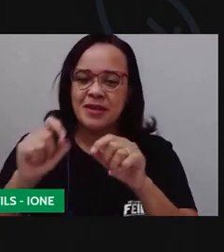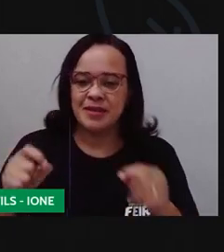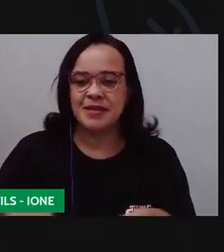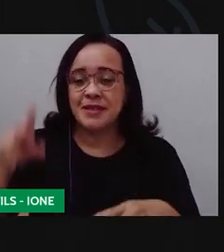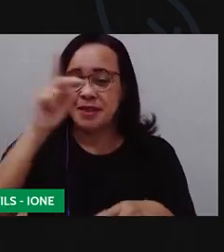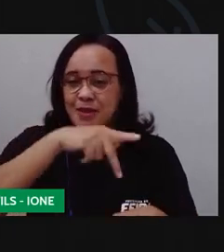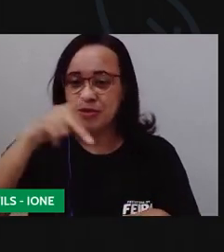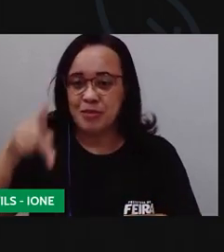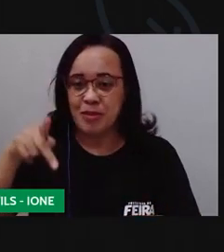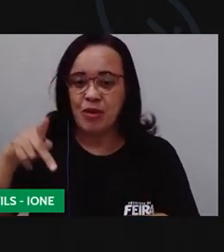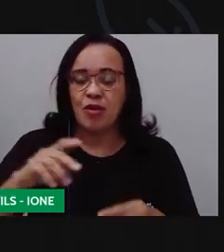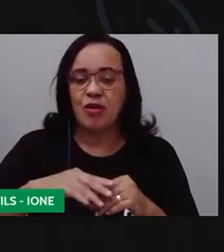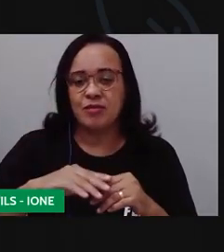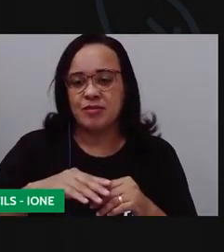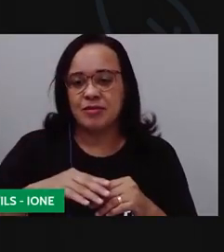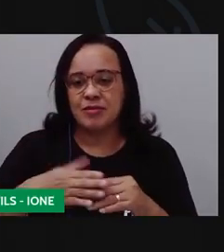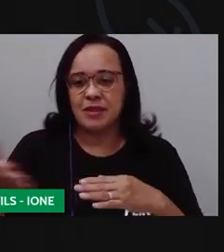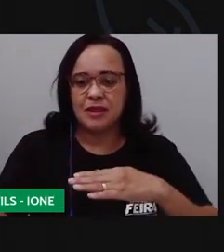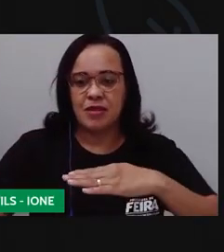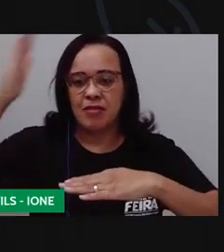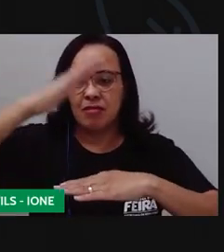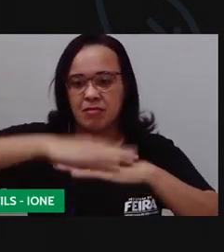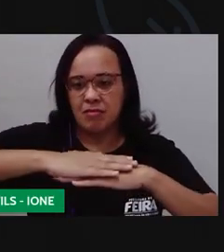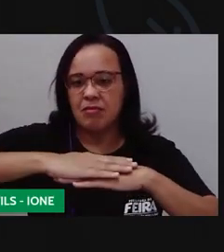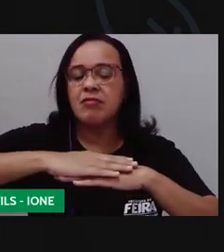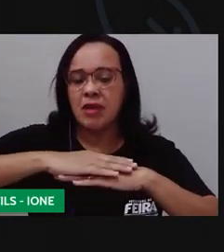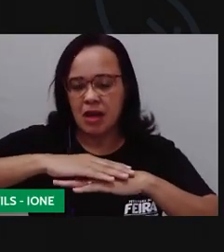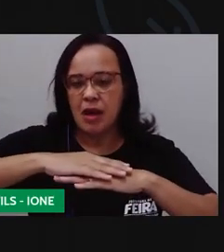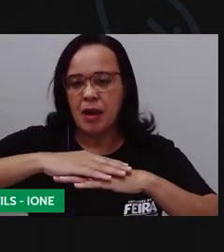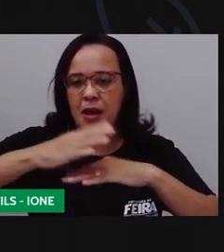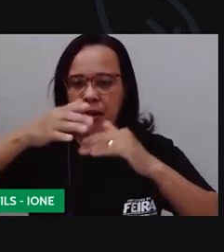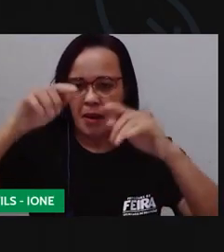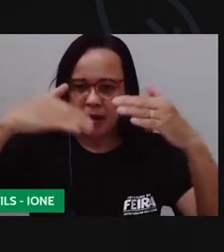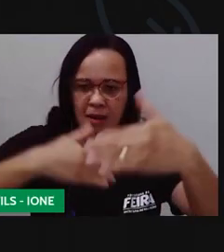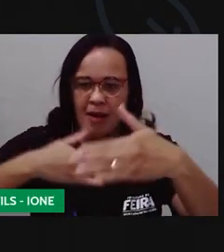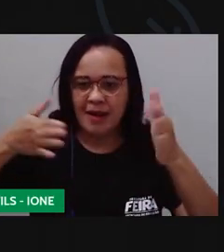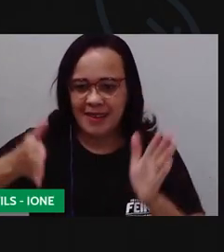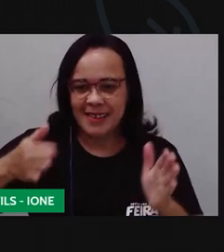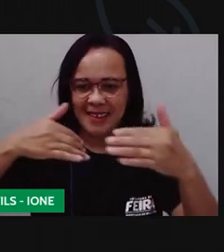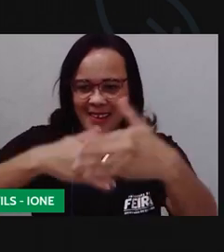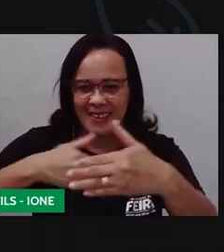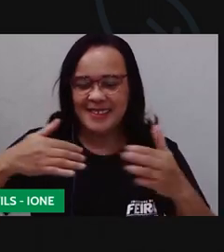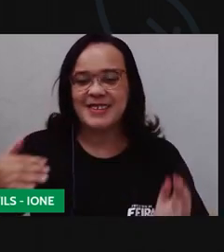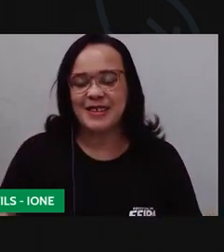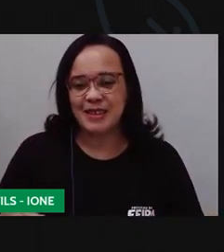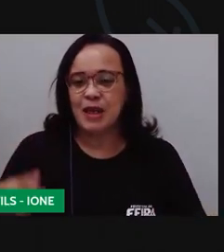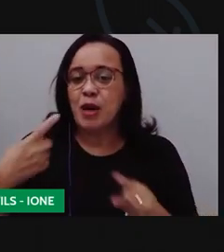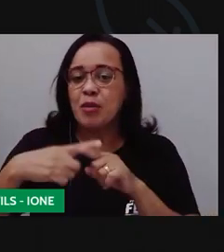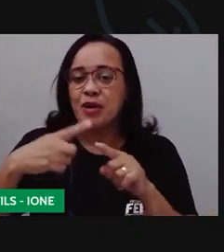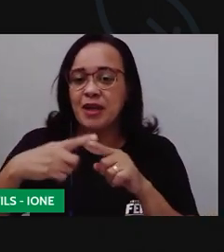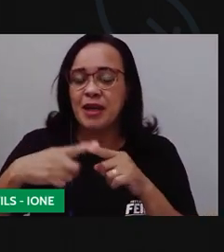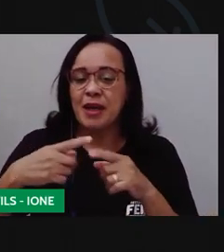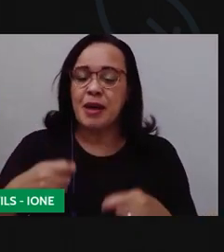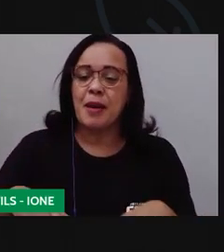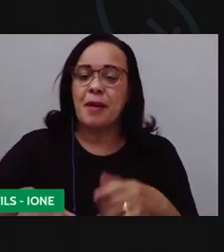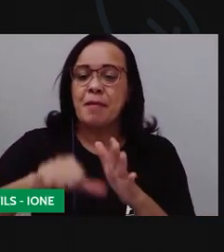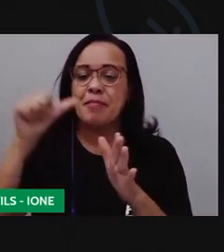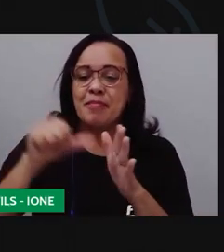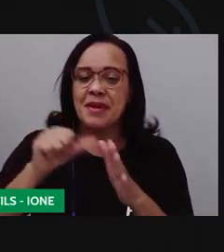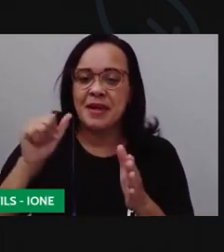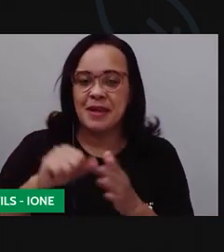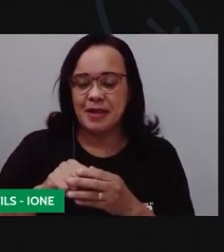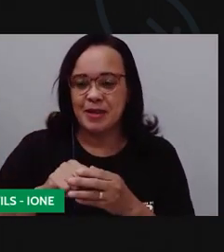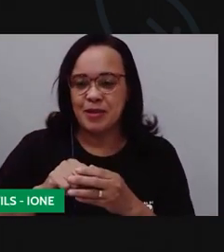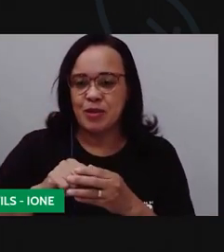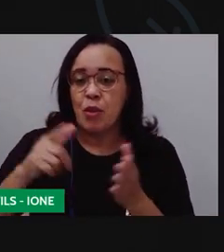aproveita fechar a caixa aqui pra ela não ficar se mexendo e aí imagina só a gente tá forrando né aproveita aqui ó